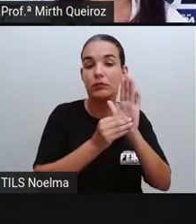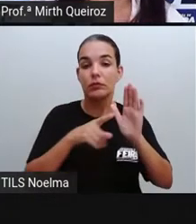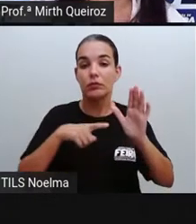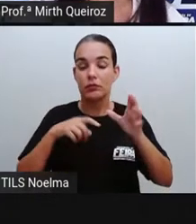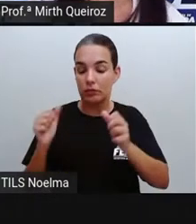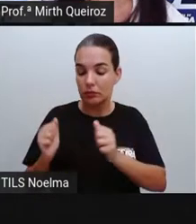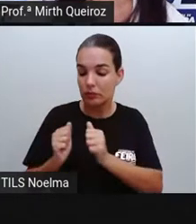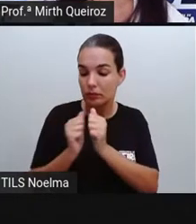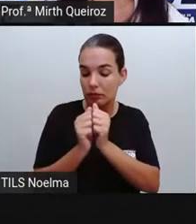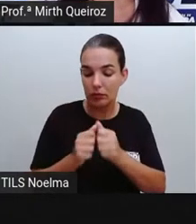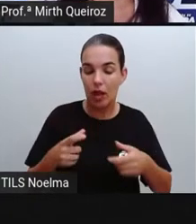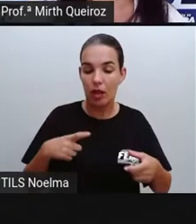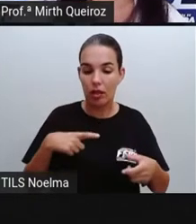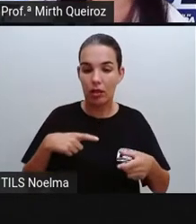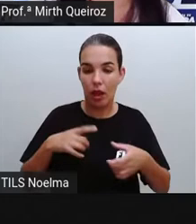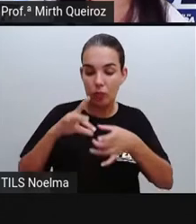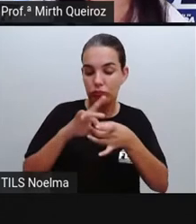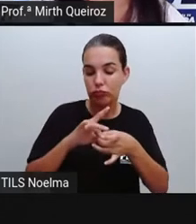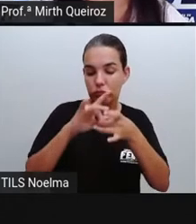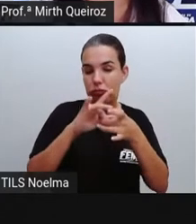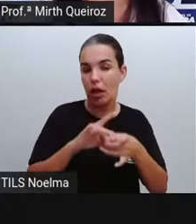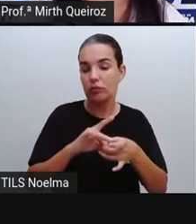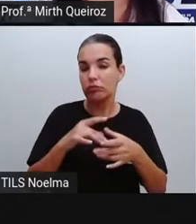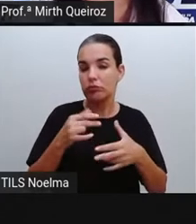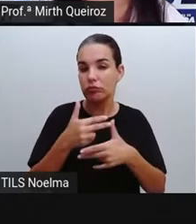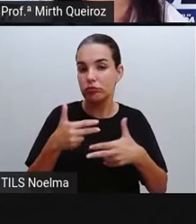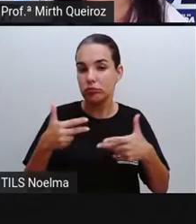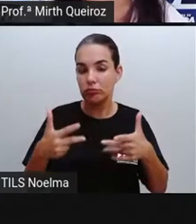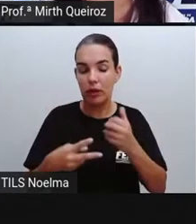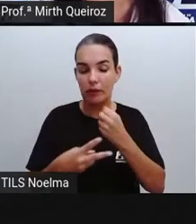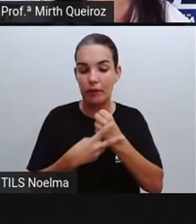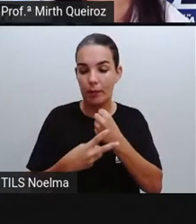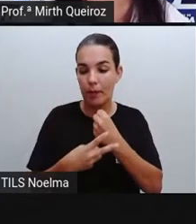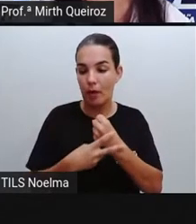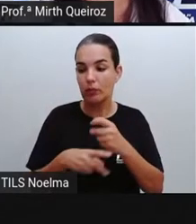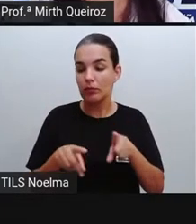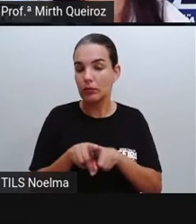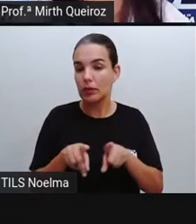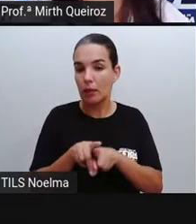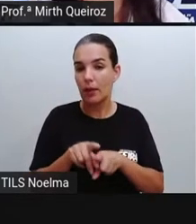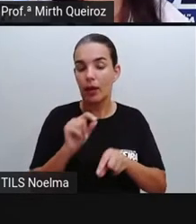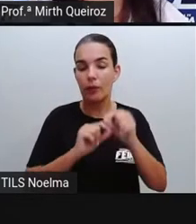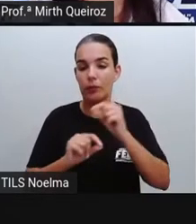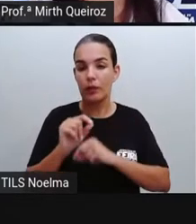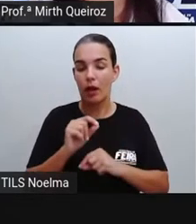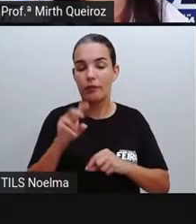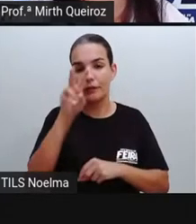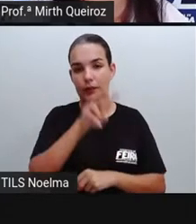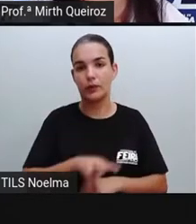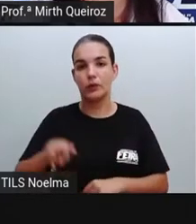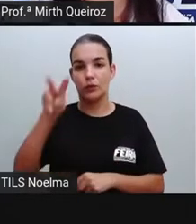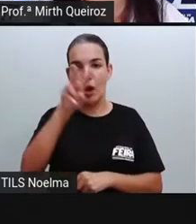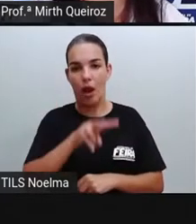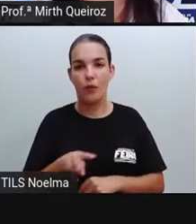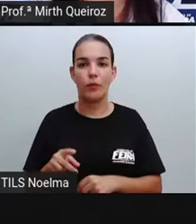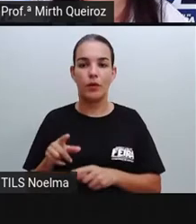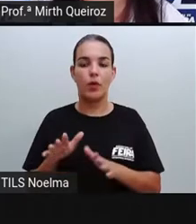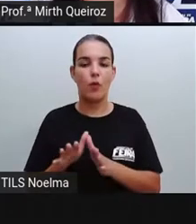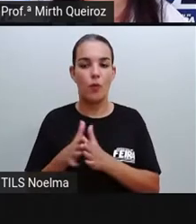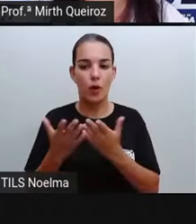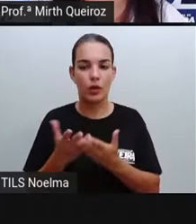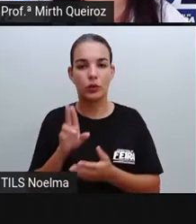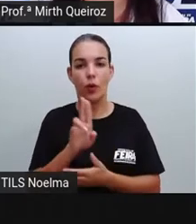informações verbais, que são aquelas informações de forma de texto, com as visuais, né? Que é quando a gente